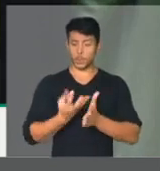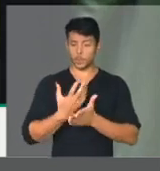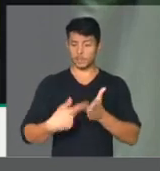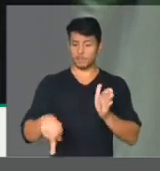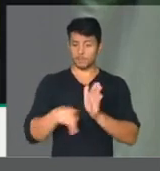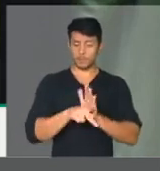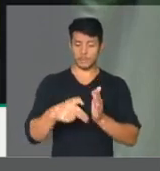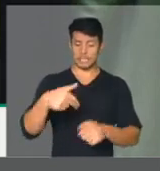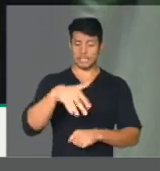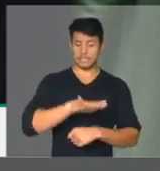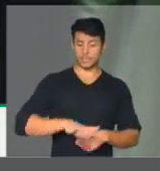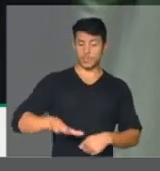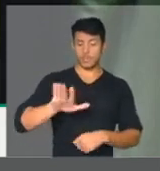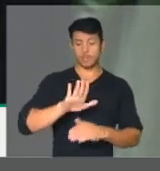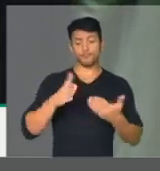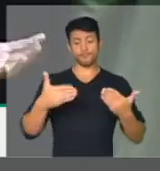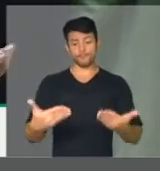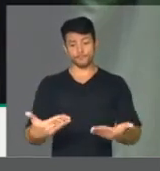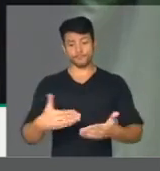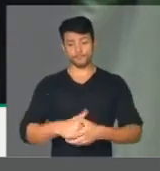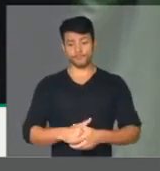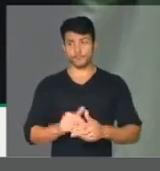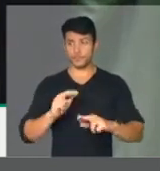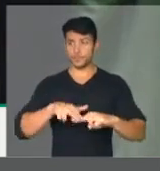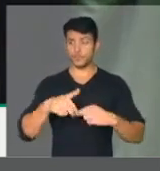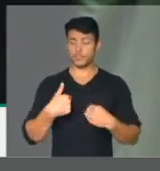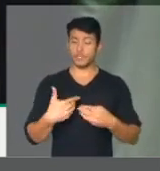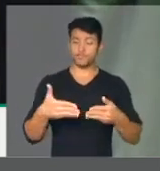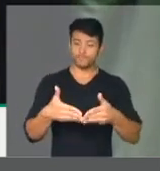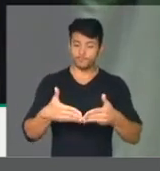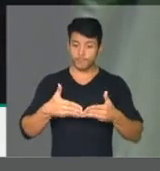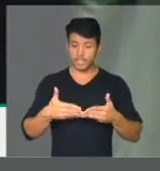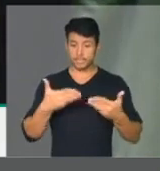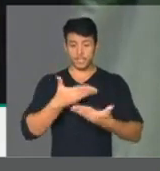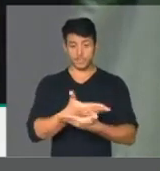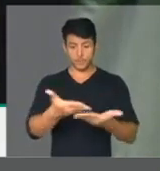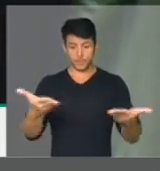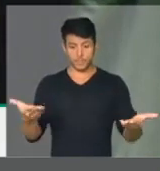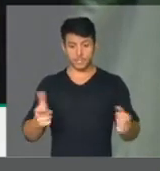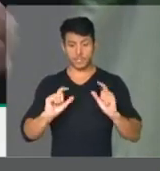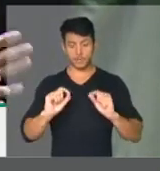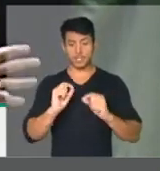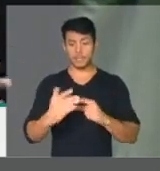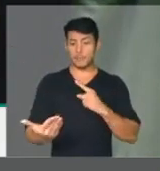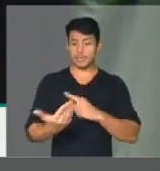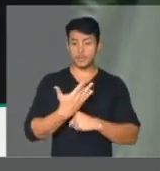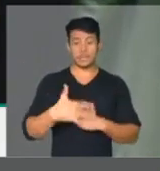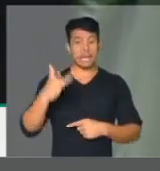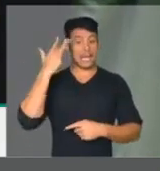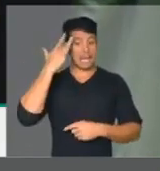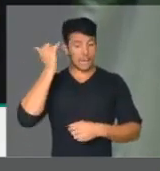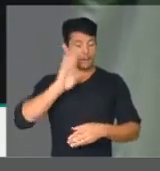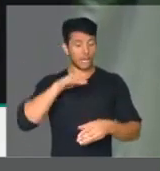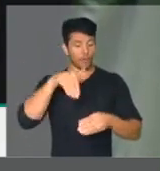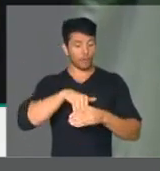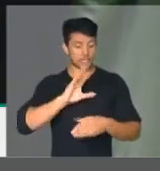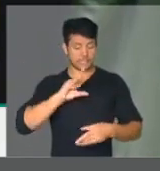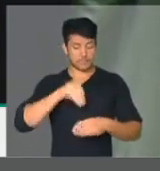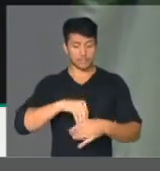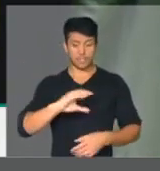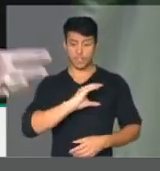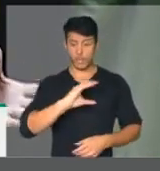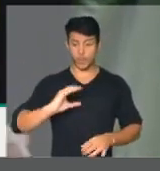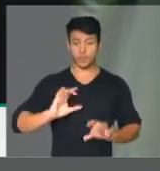consumidor final. Então, por isso, faço um apelo à Casa para que concentramos amanhã na votação na Comissão Especial